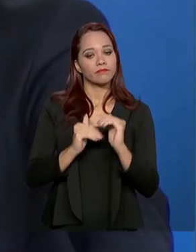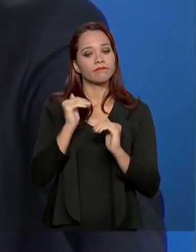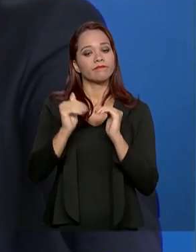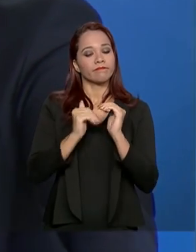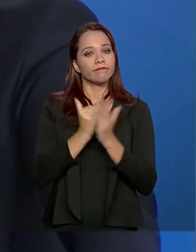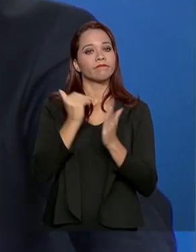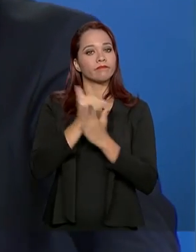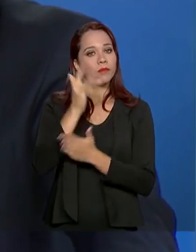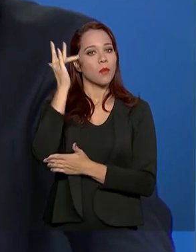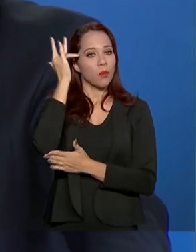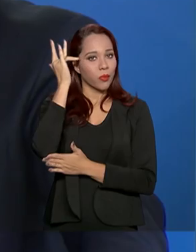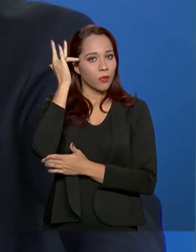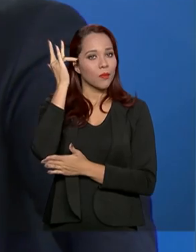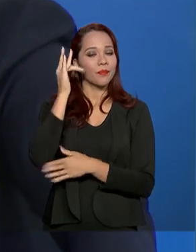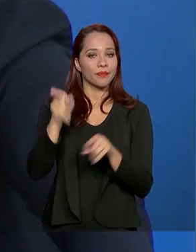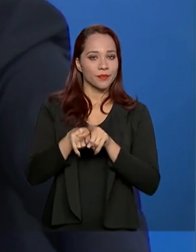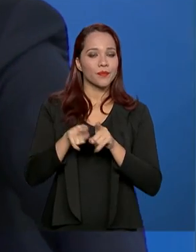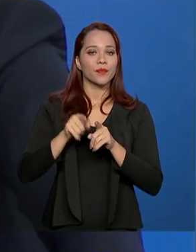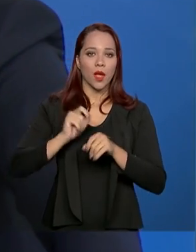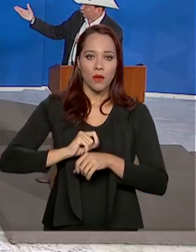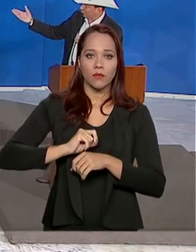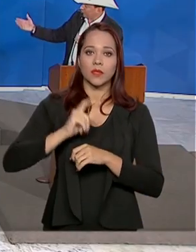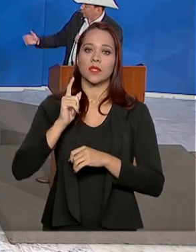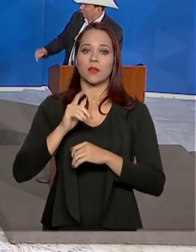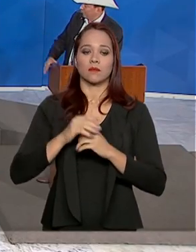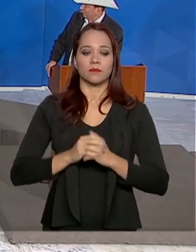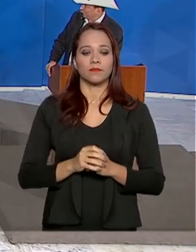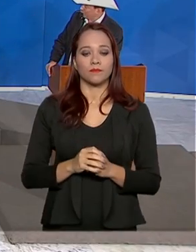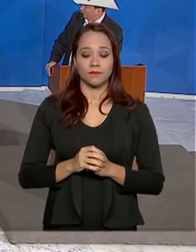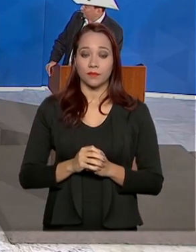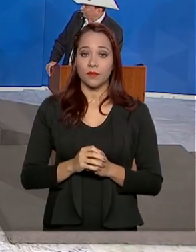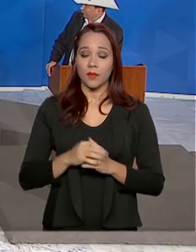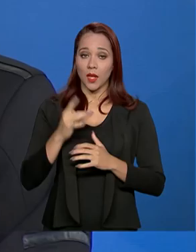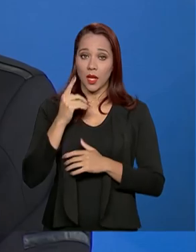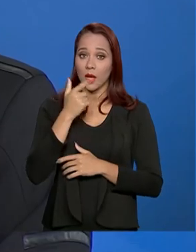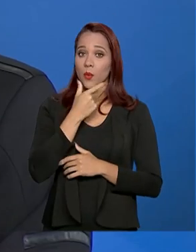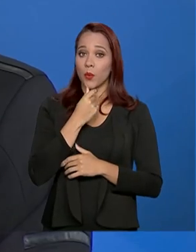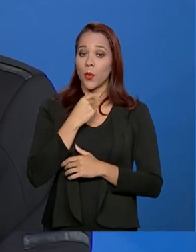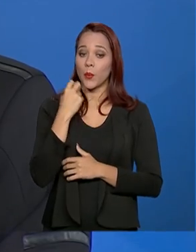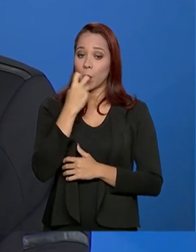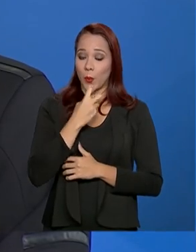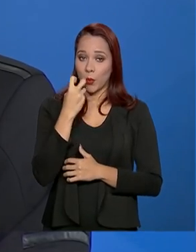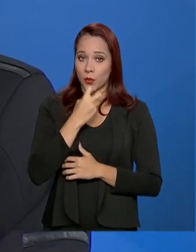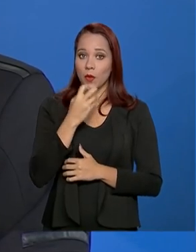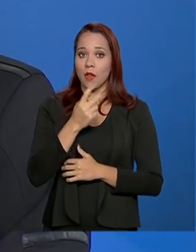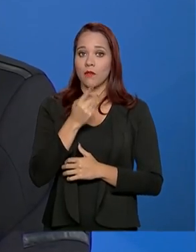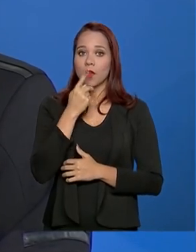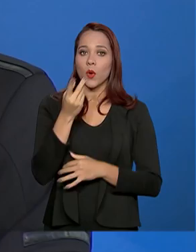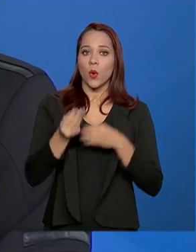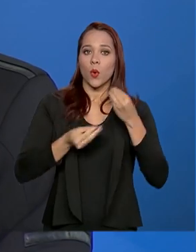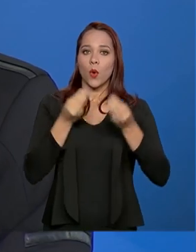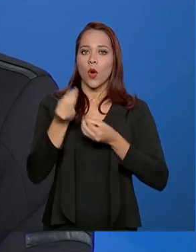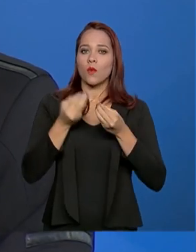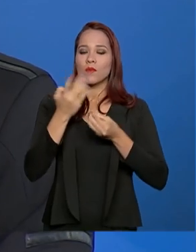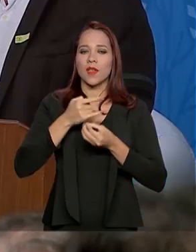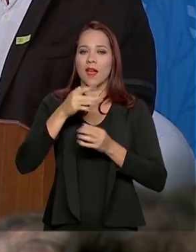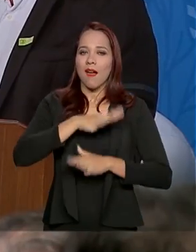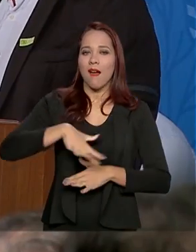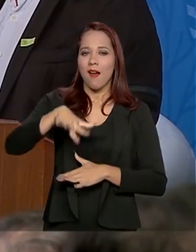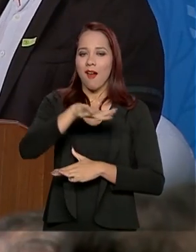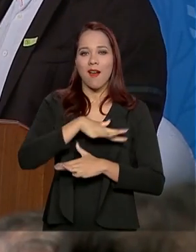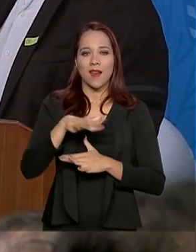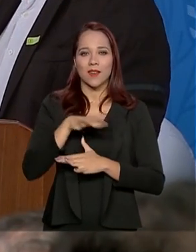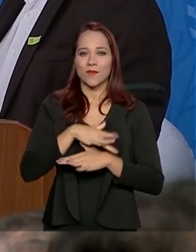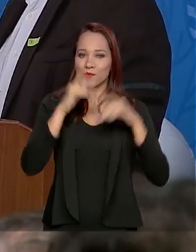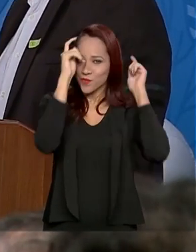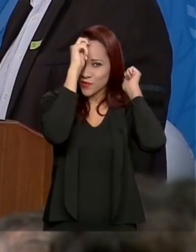modernizar e avançar também nesse tema. O locutor Cuiabano Lima falou sobre o tamanho do mundo sertanejo, que